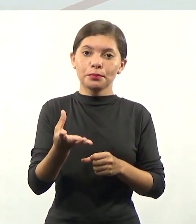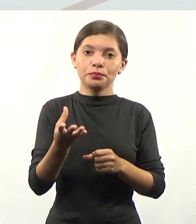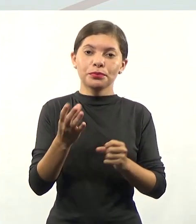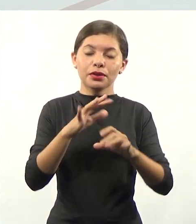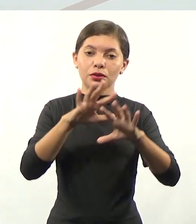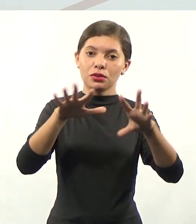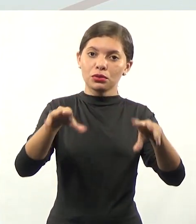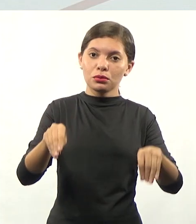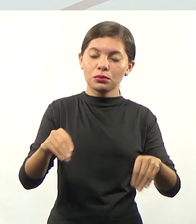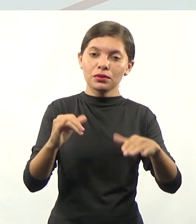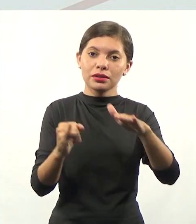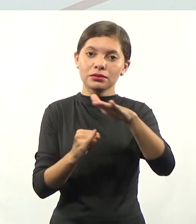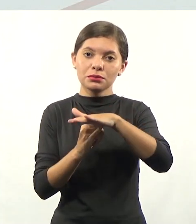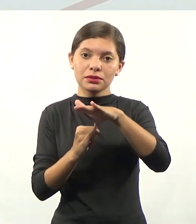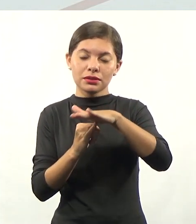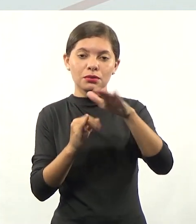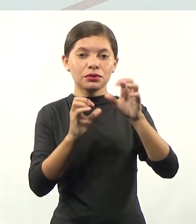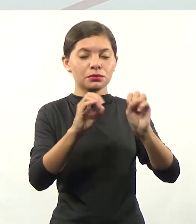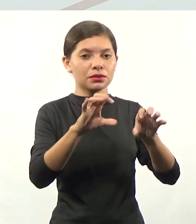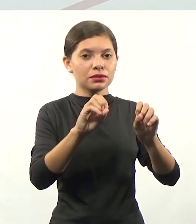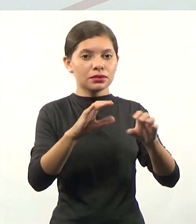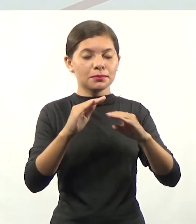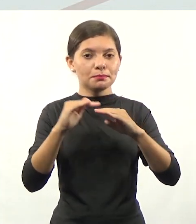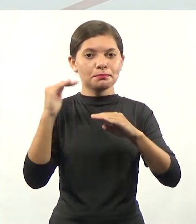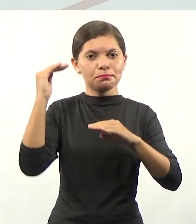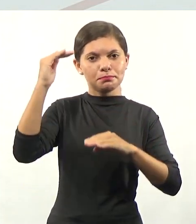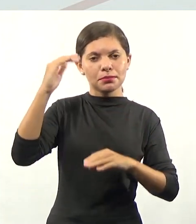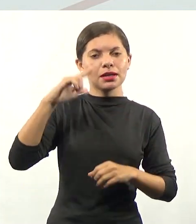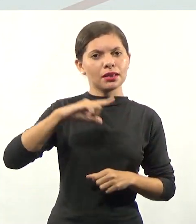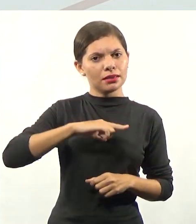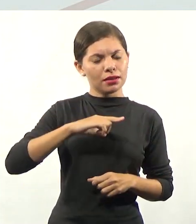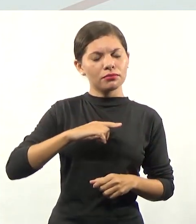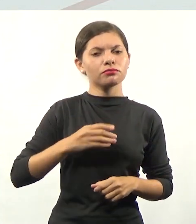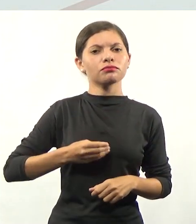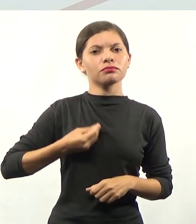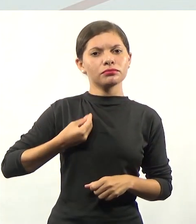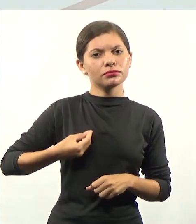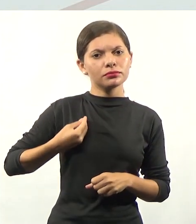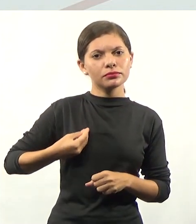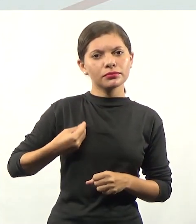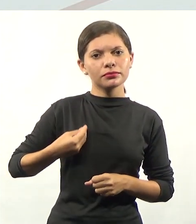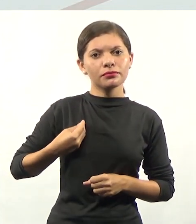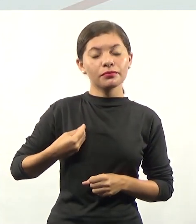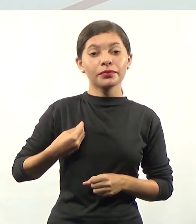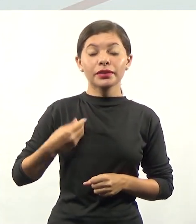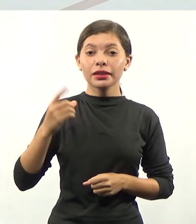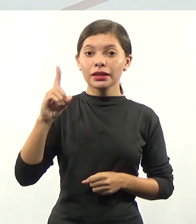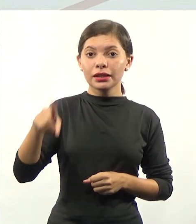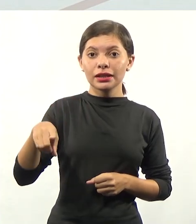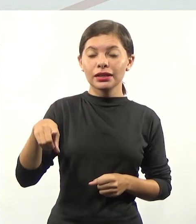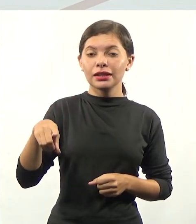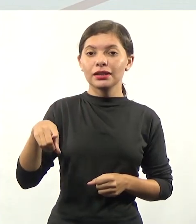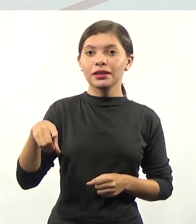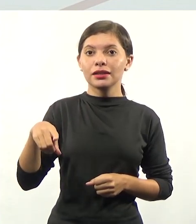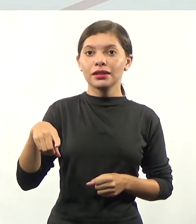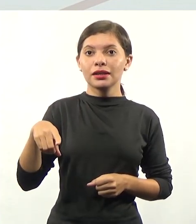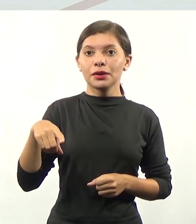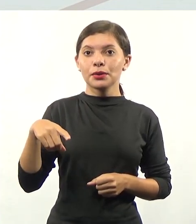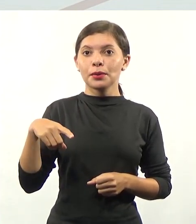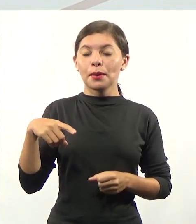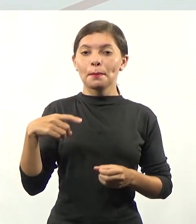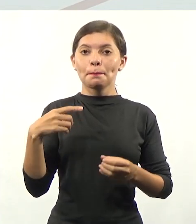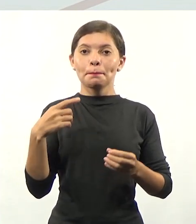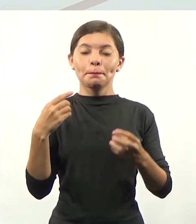para que ela possa existir e funcionar, ela precisa de um